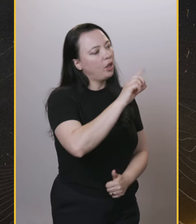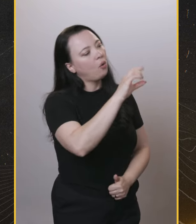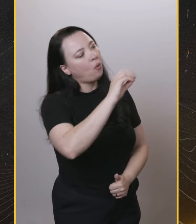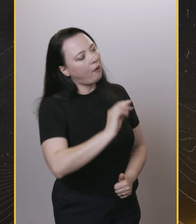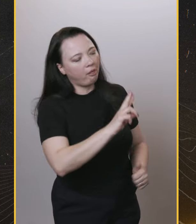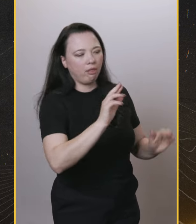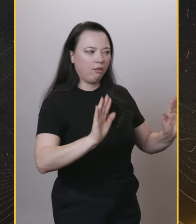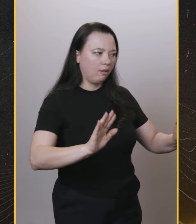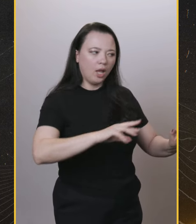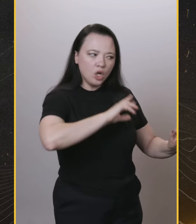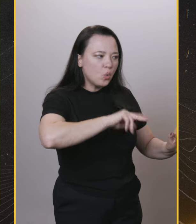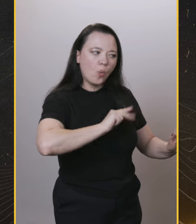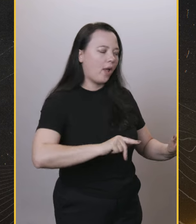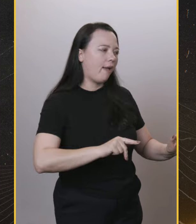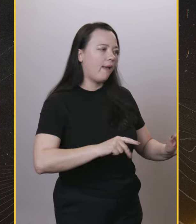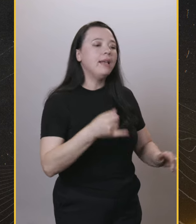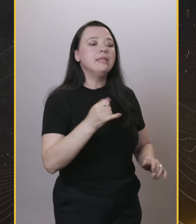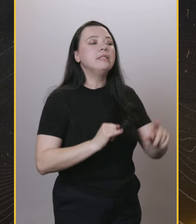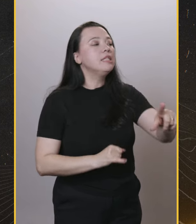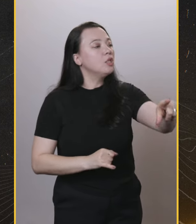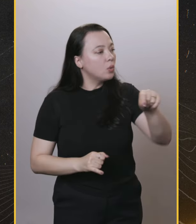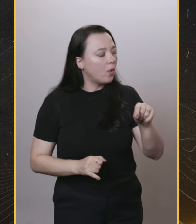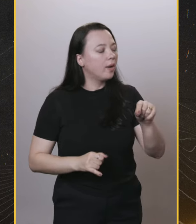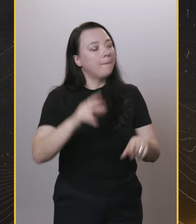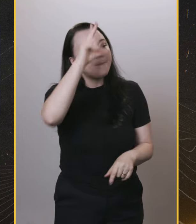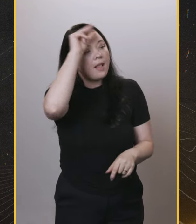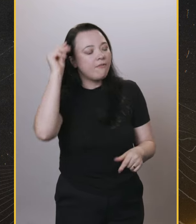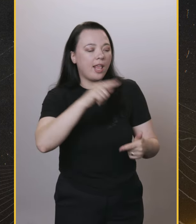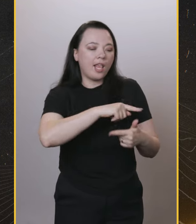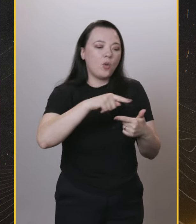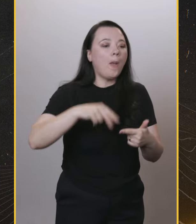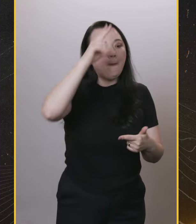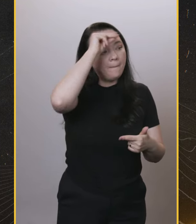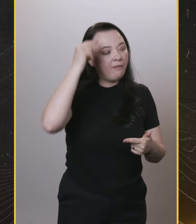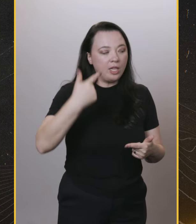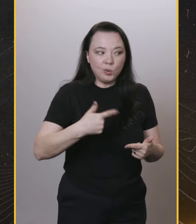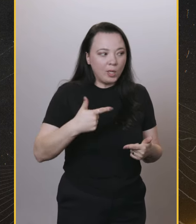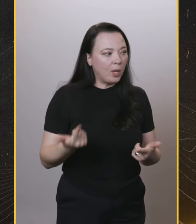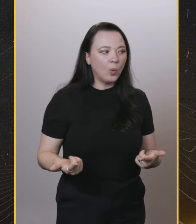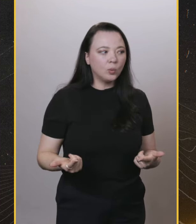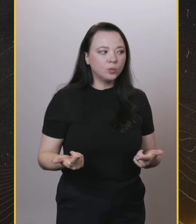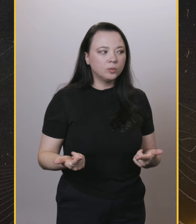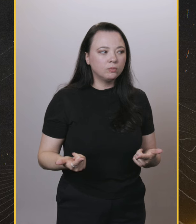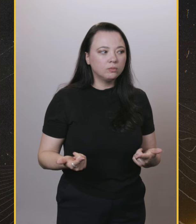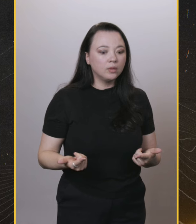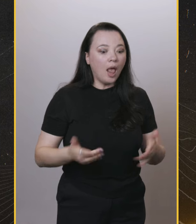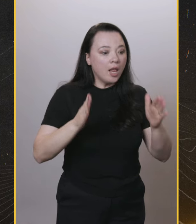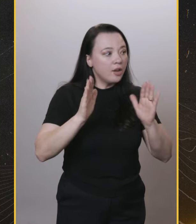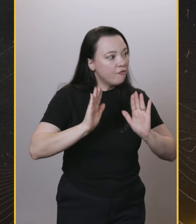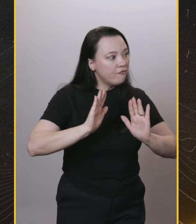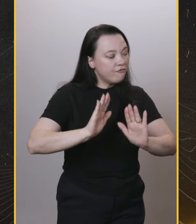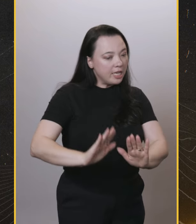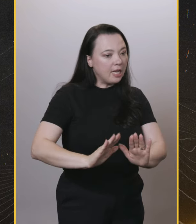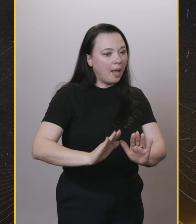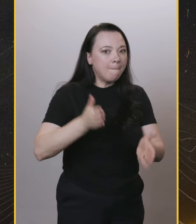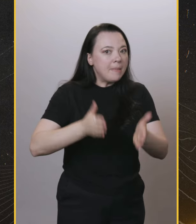Ô, Igor, Ricardo, sai. Sai, Ricardo, entra o Igor. Igor, sai, entra o Ricardo. Não é essa parada. Quando você vai lá